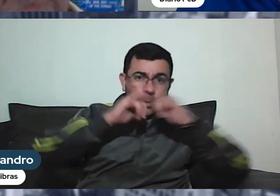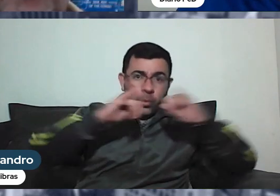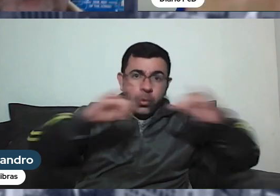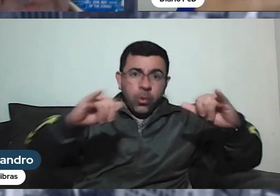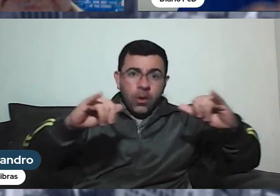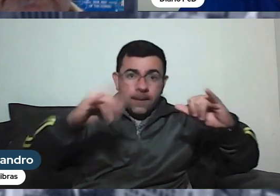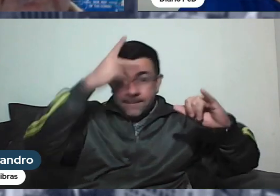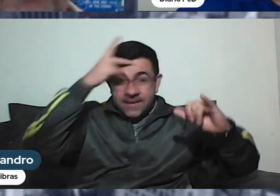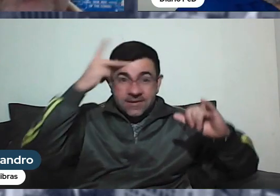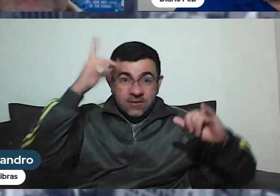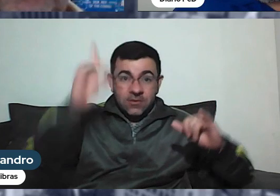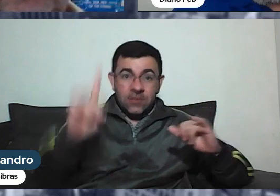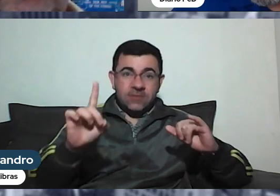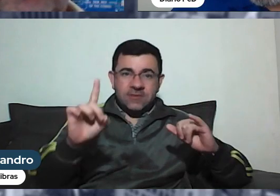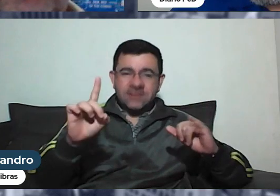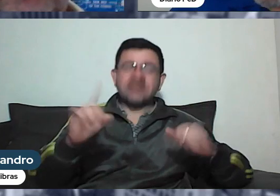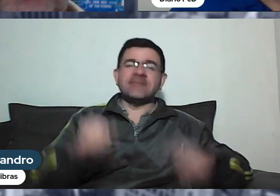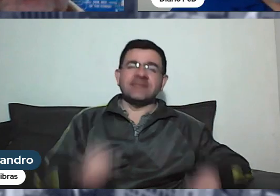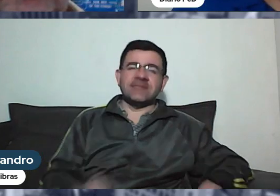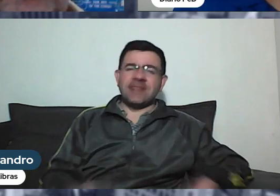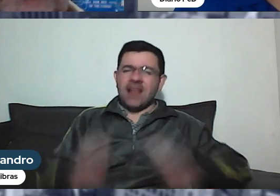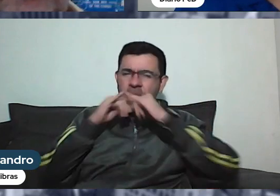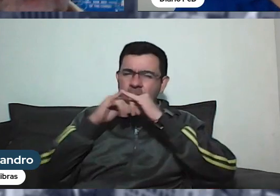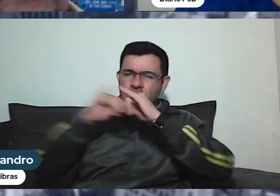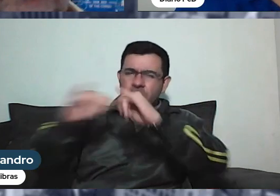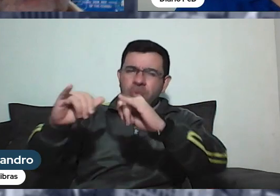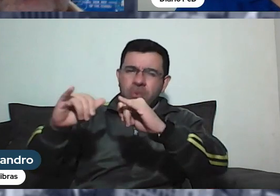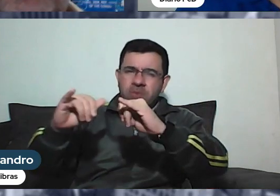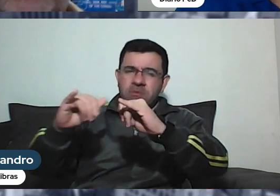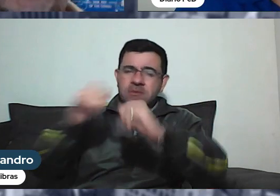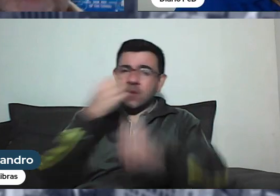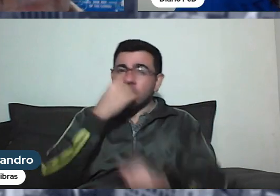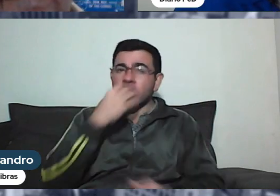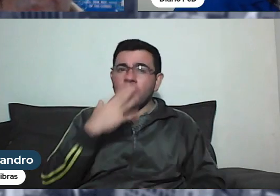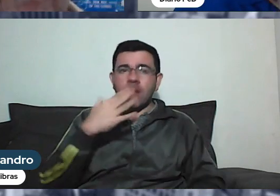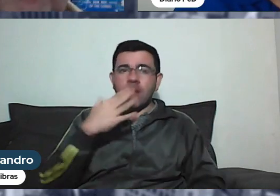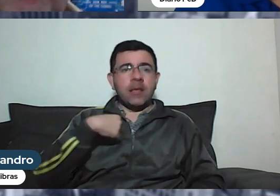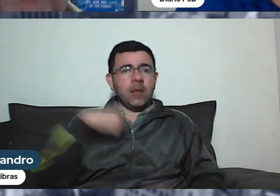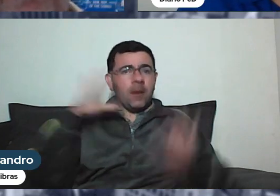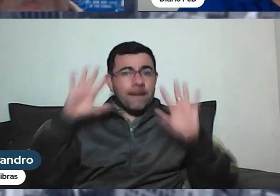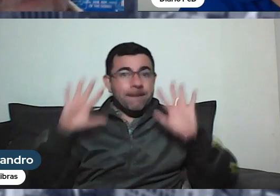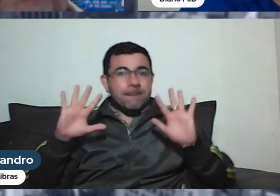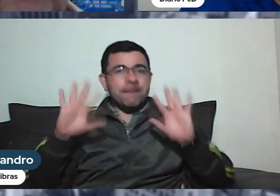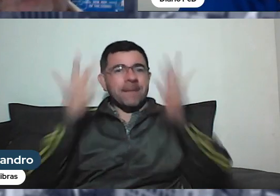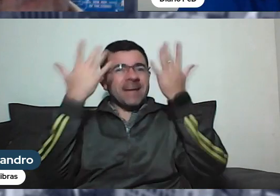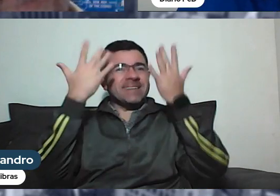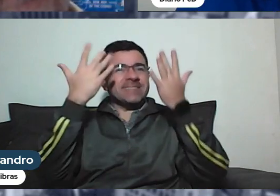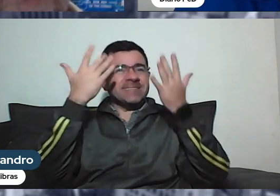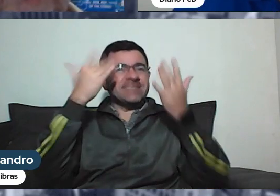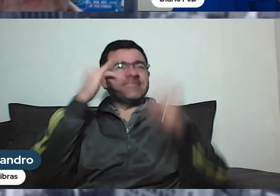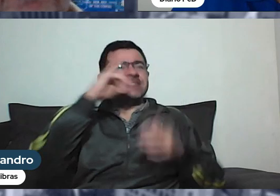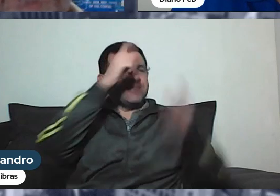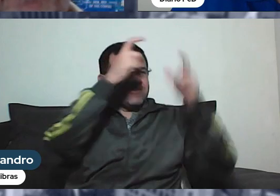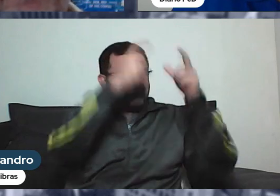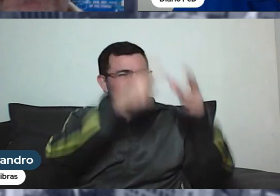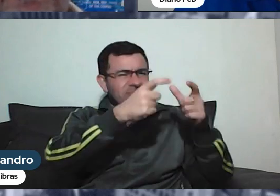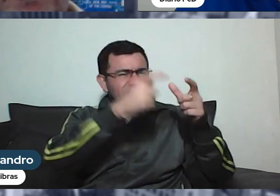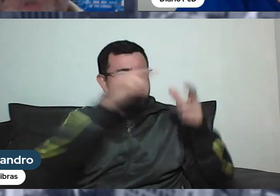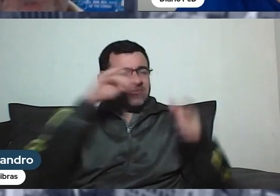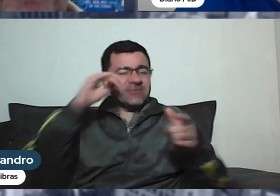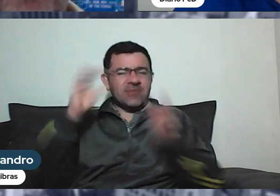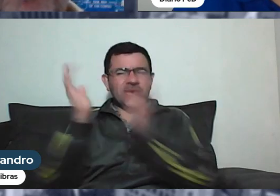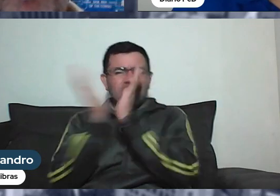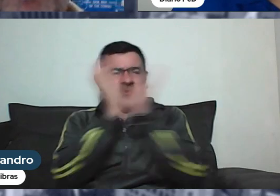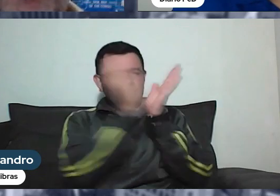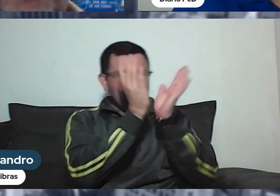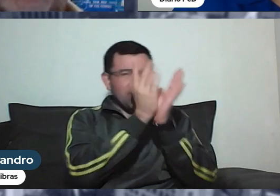com deficiência essa nova informação. E, mais uma vez, quero parabenizar você e parabenizar a todos do Movimento PCD por